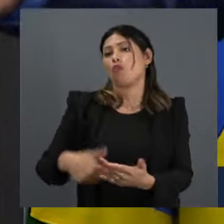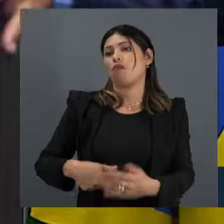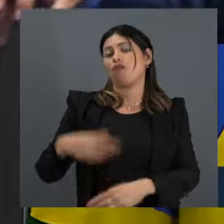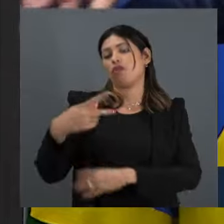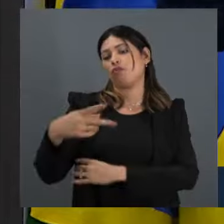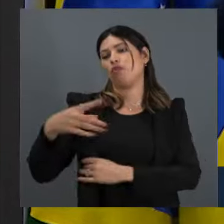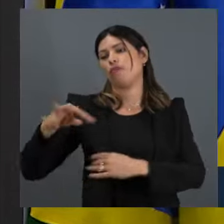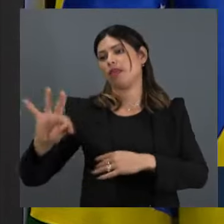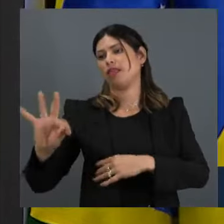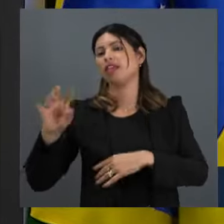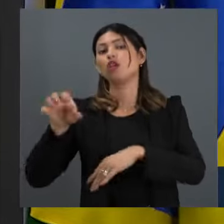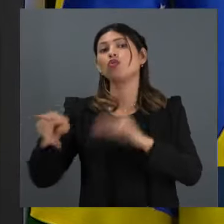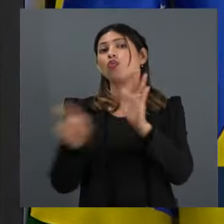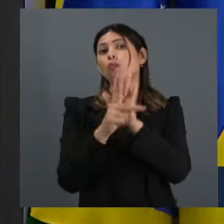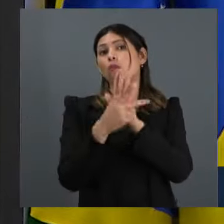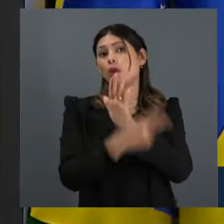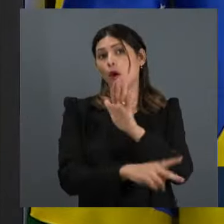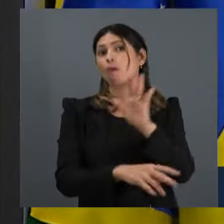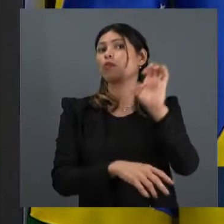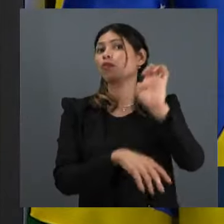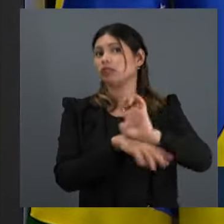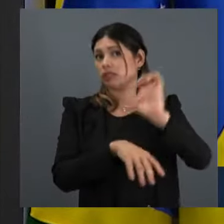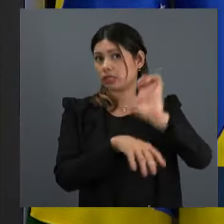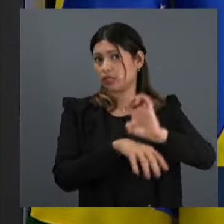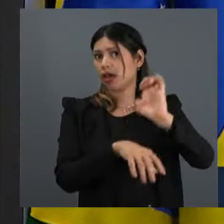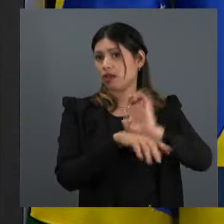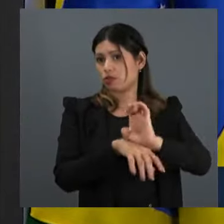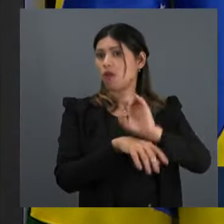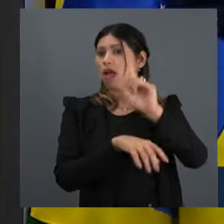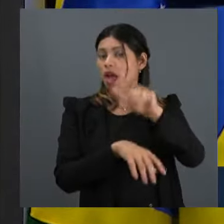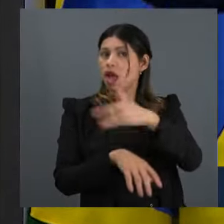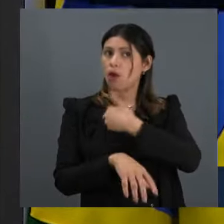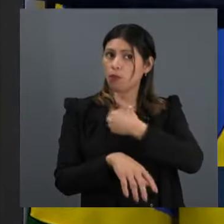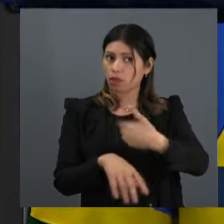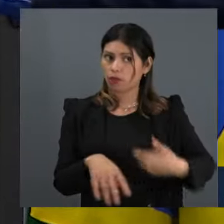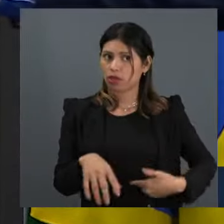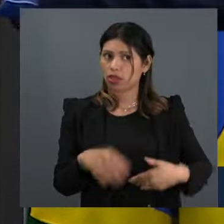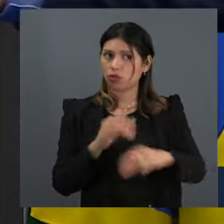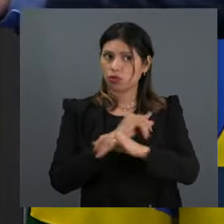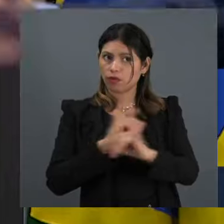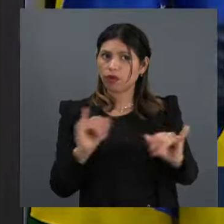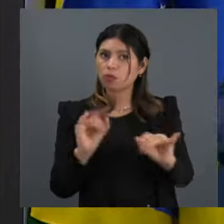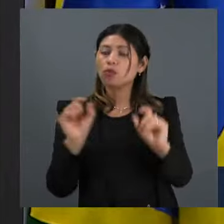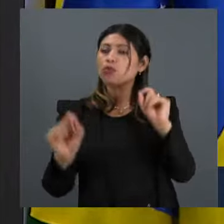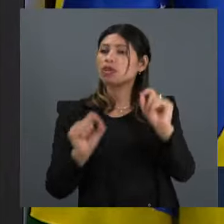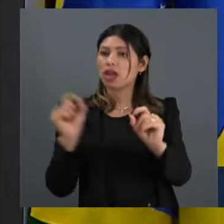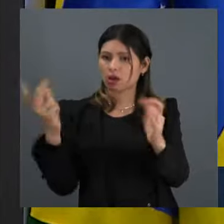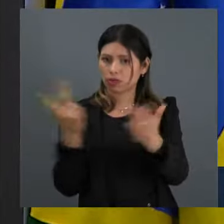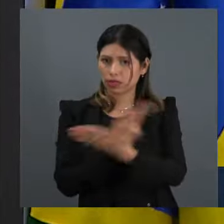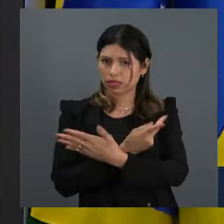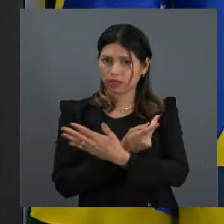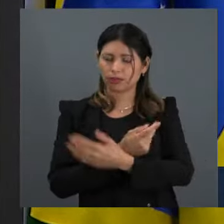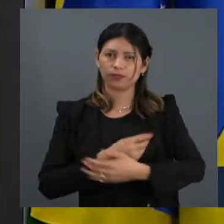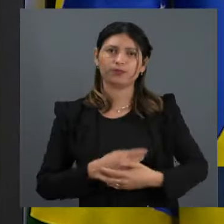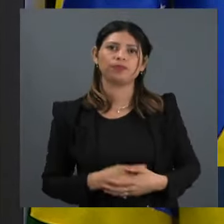Minas Gerais. Ou seja, ele tinha lugar de fala. É um governador dizendo o que aconteceu na gestão petista.